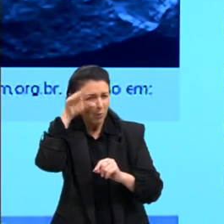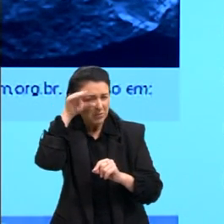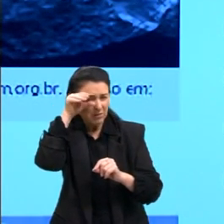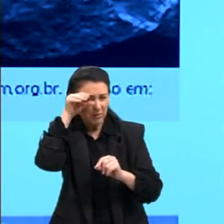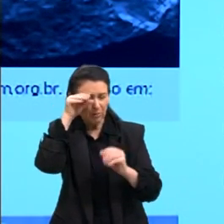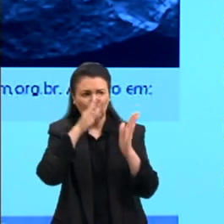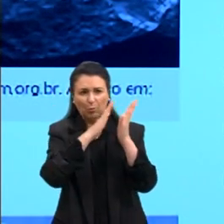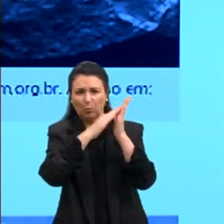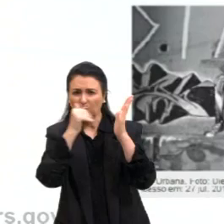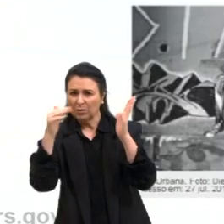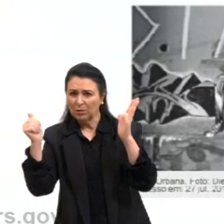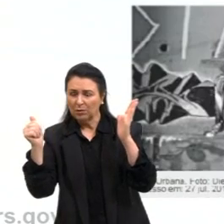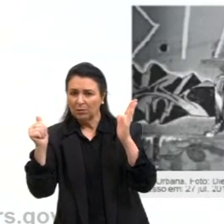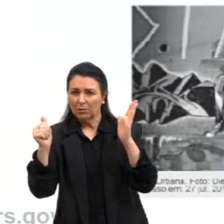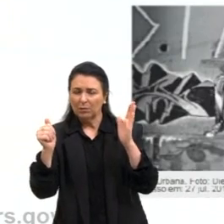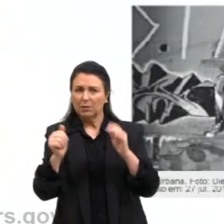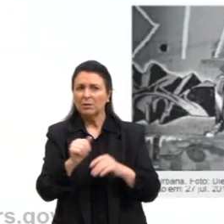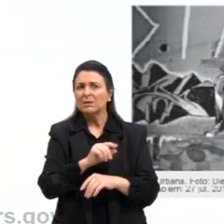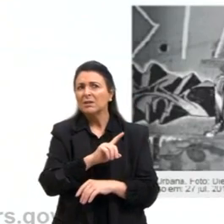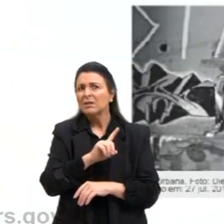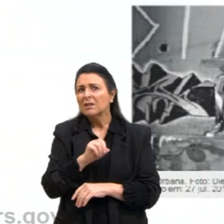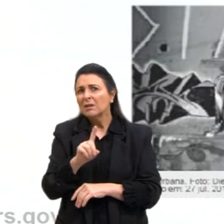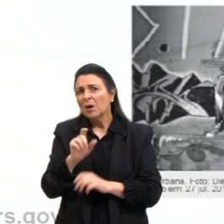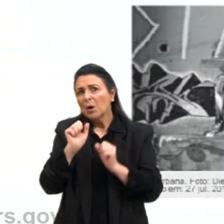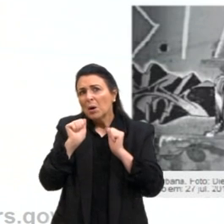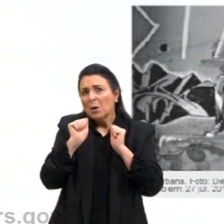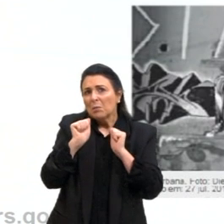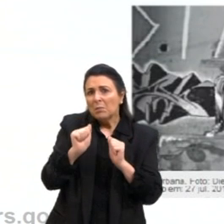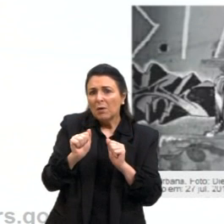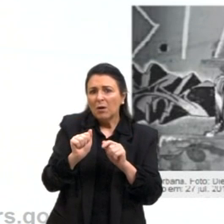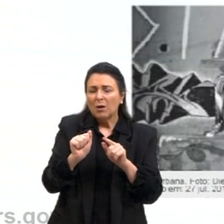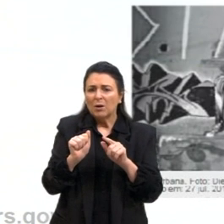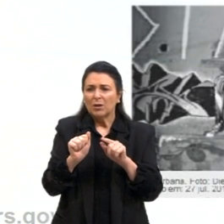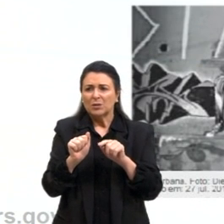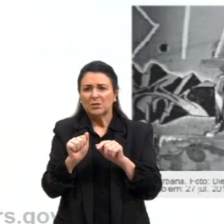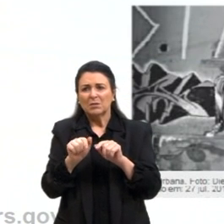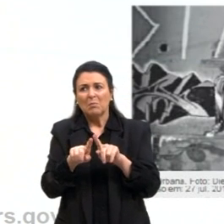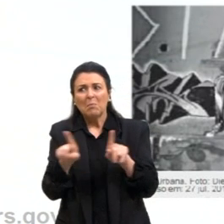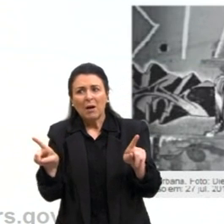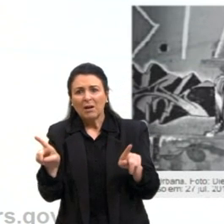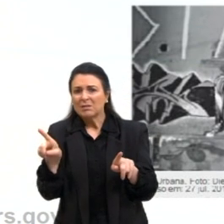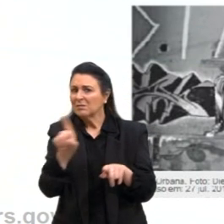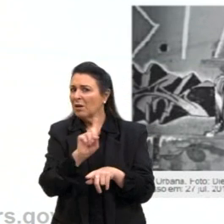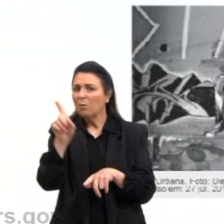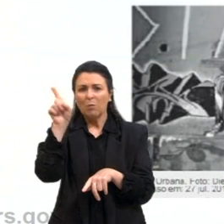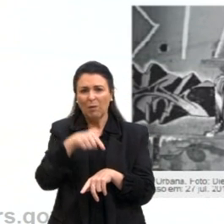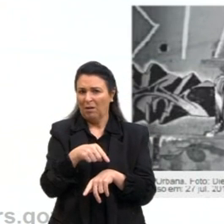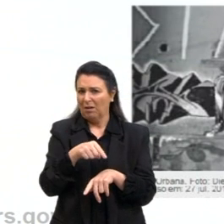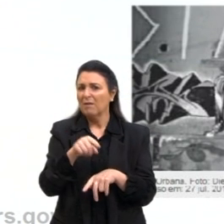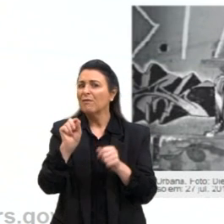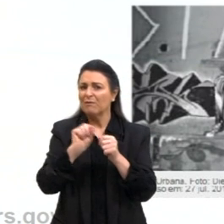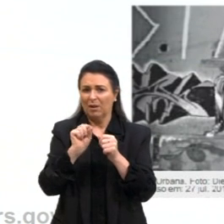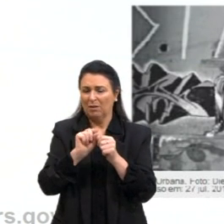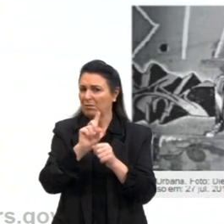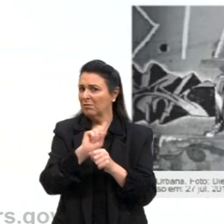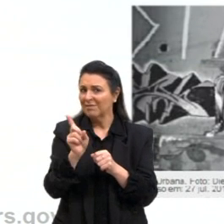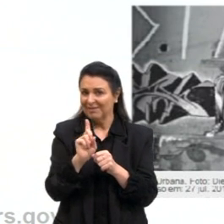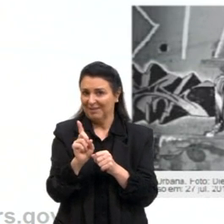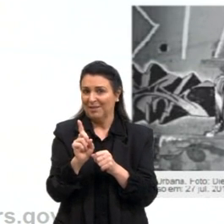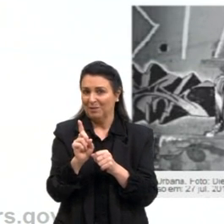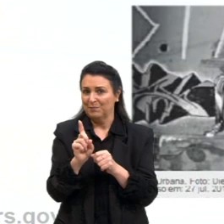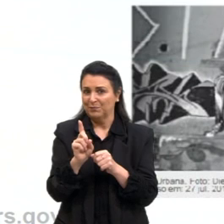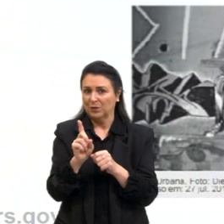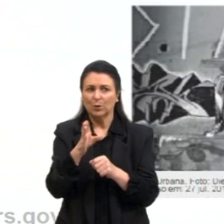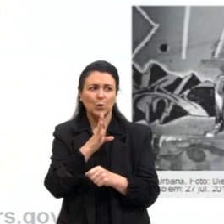o grafite não necessário, pode, pode ser feito com tintas naturais, mas não é feito com tinta natural, conhecemos aquele